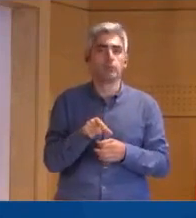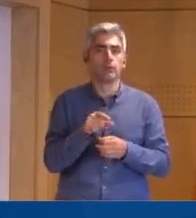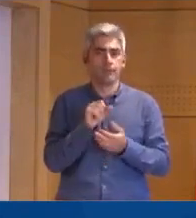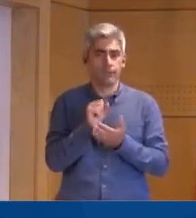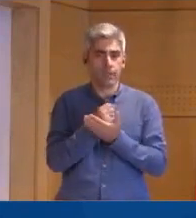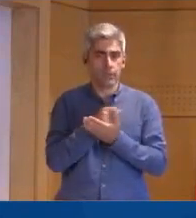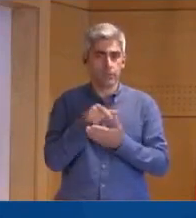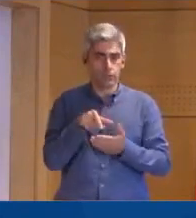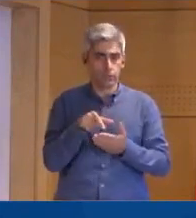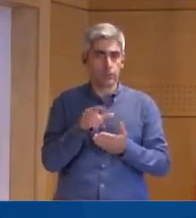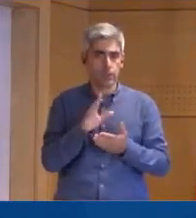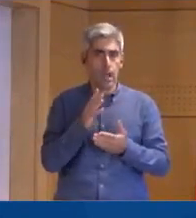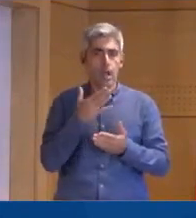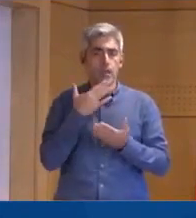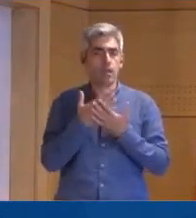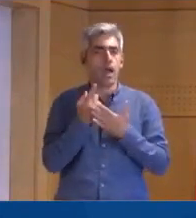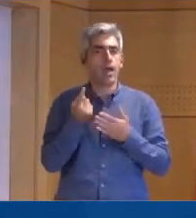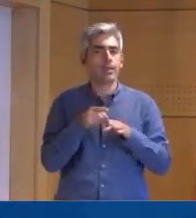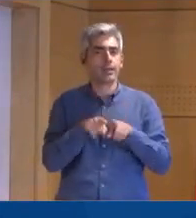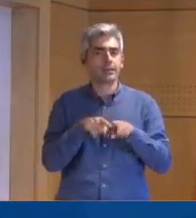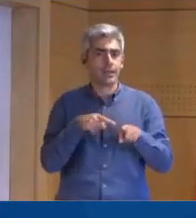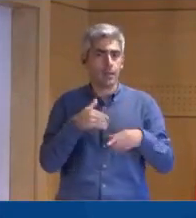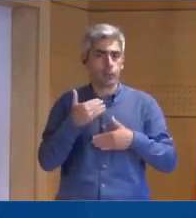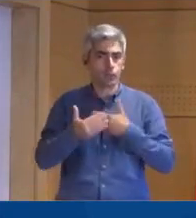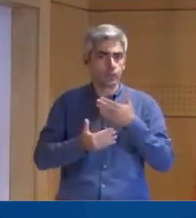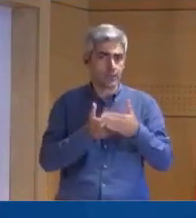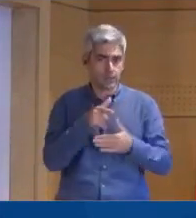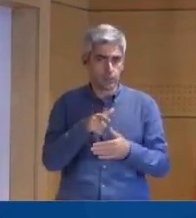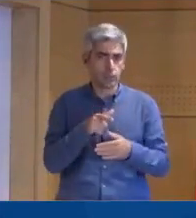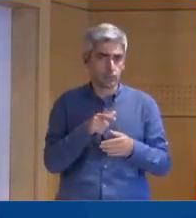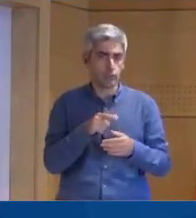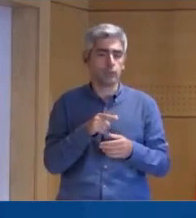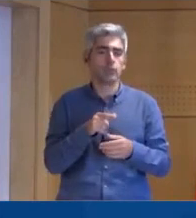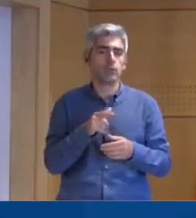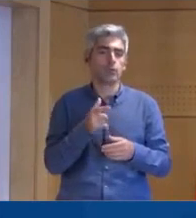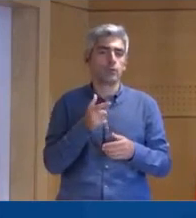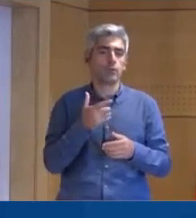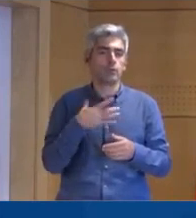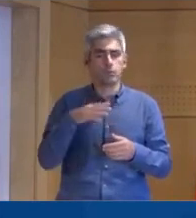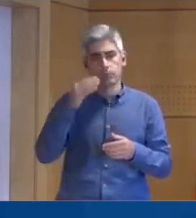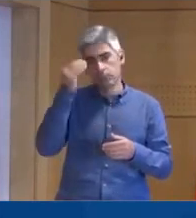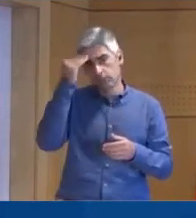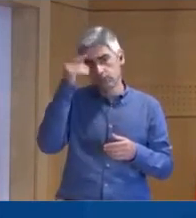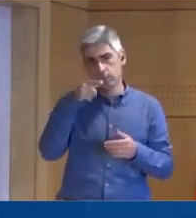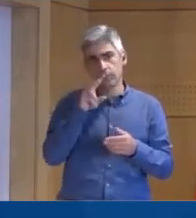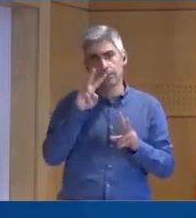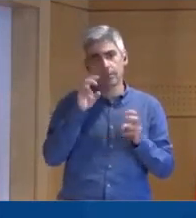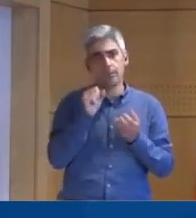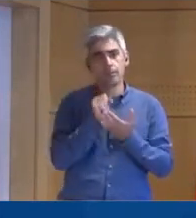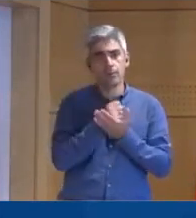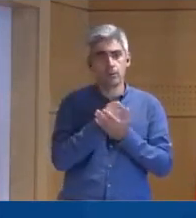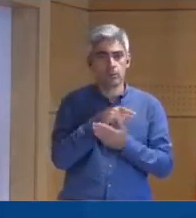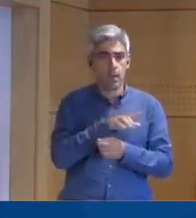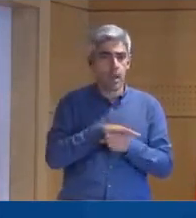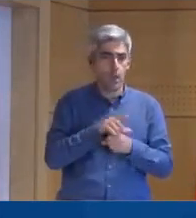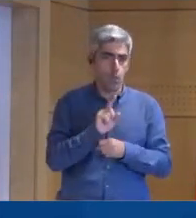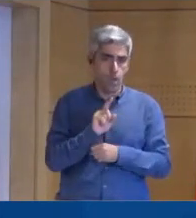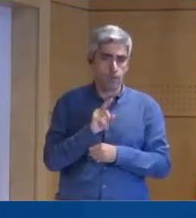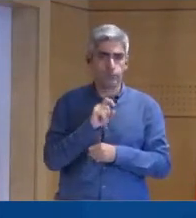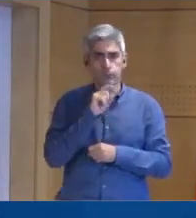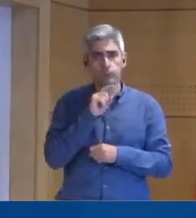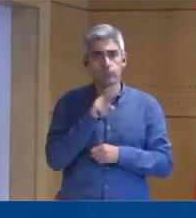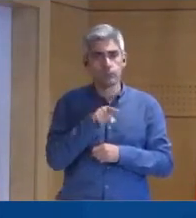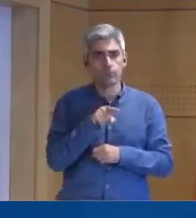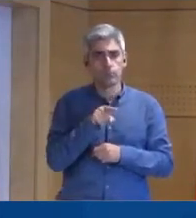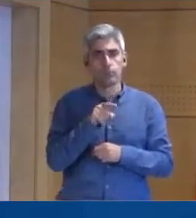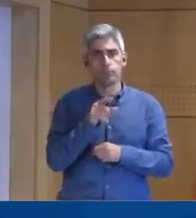vistos que está a atrasar todo o processo de concessão. Bem, sei que vistos gold se calhar não é a sua área, mas se pudesse